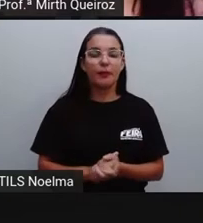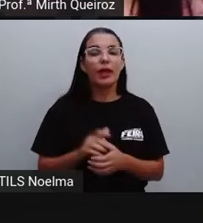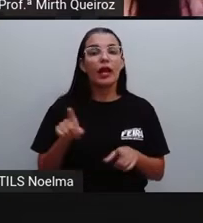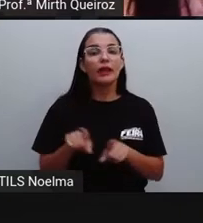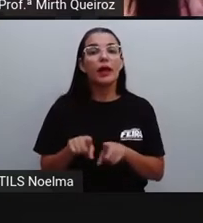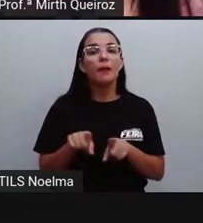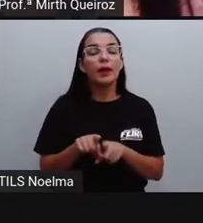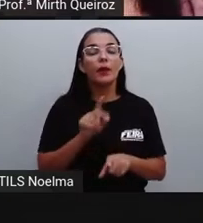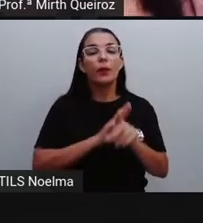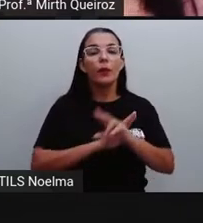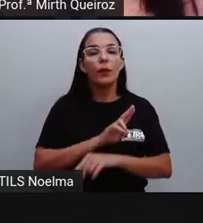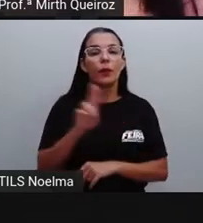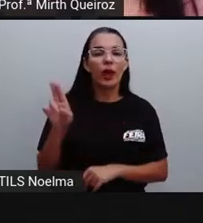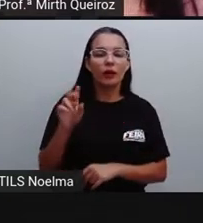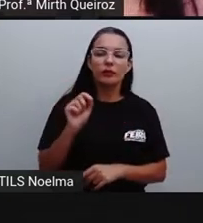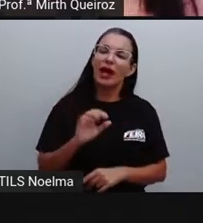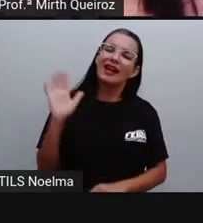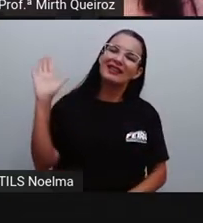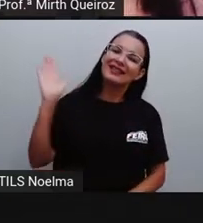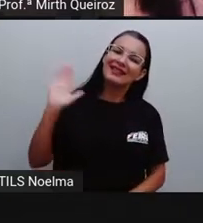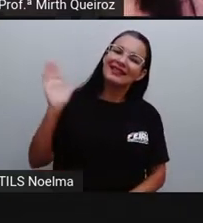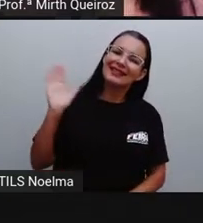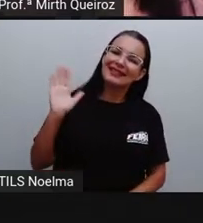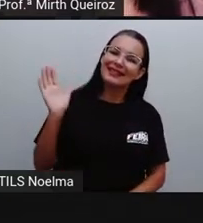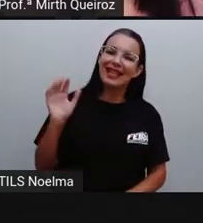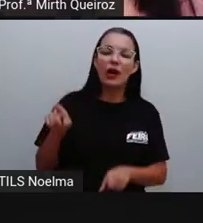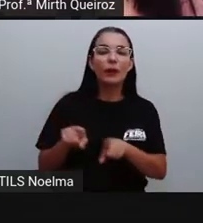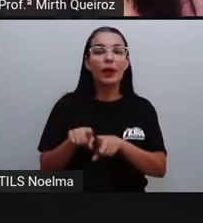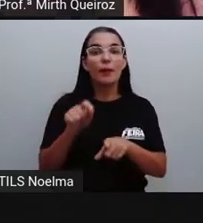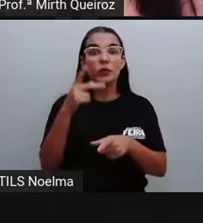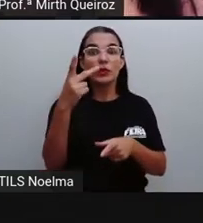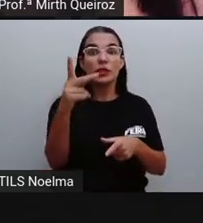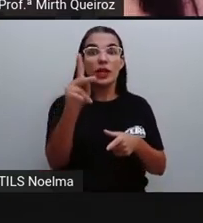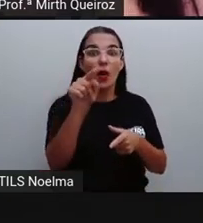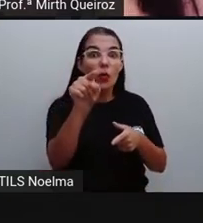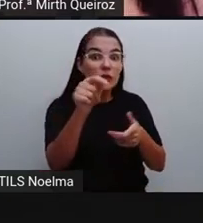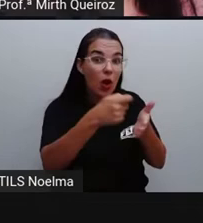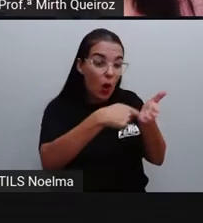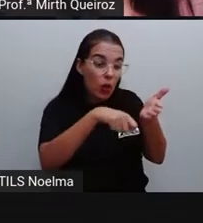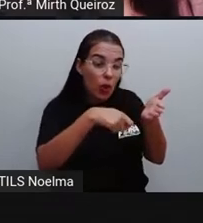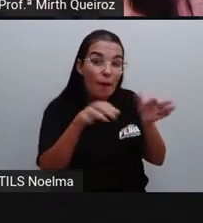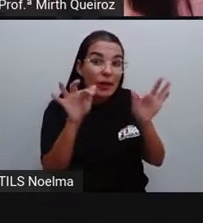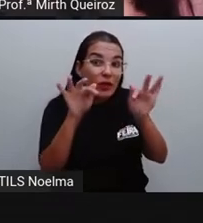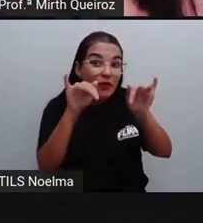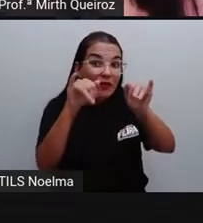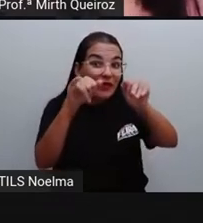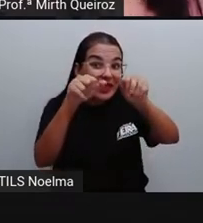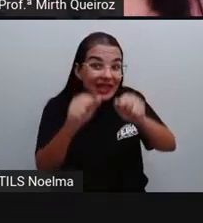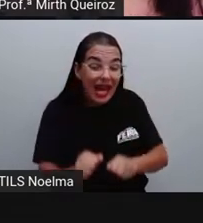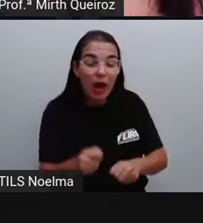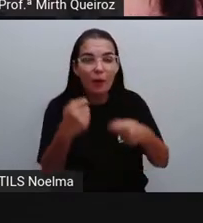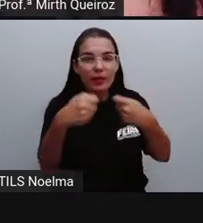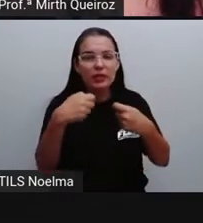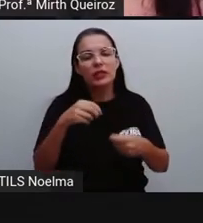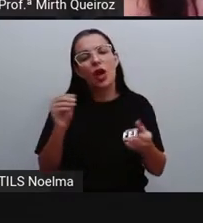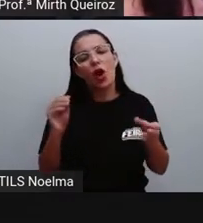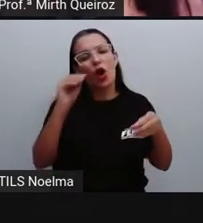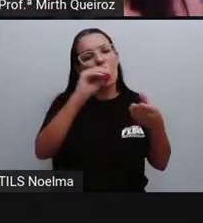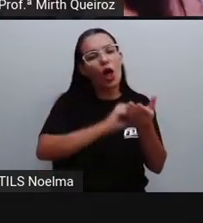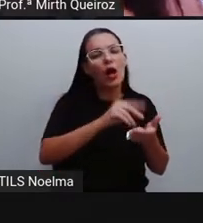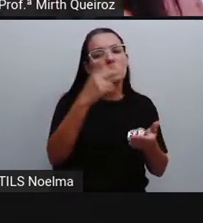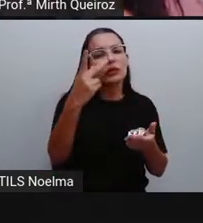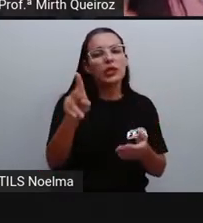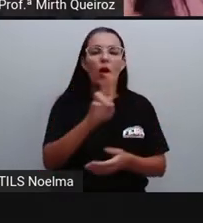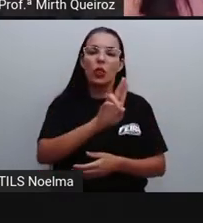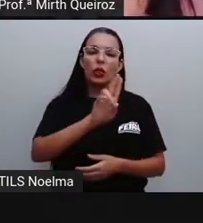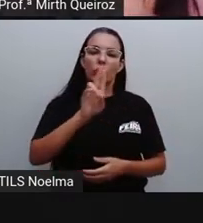saudação ao final e a assinatura também. Como eu disse para vocês, pode vir ou no canto